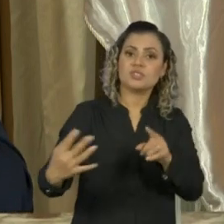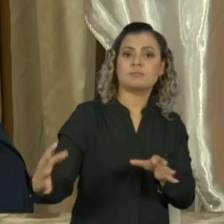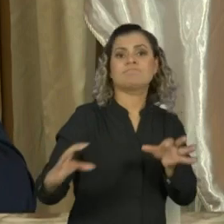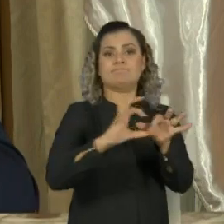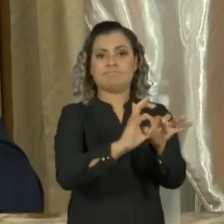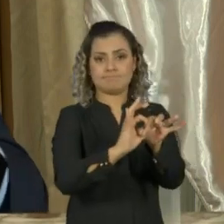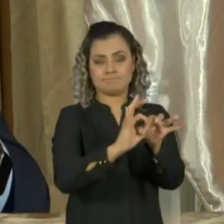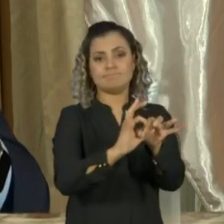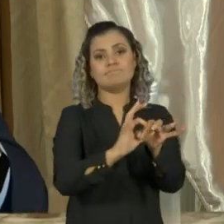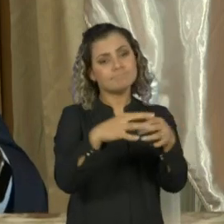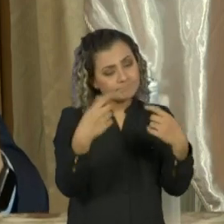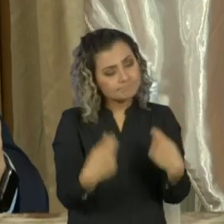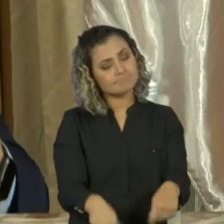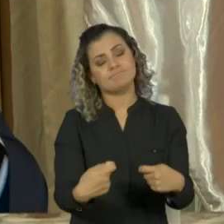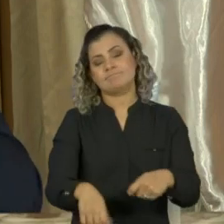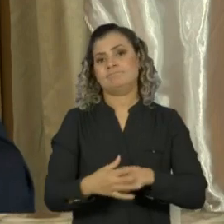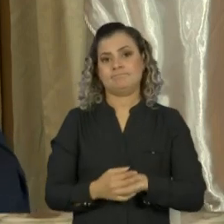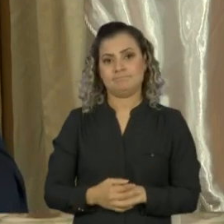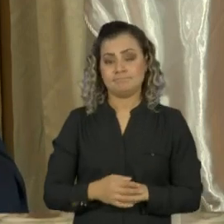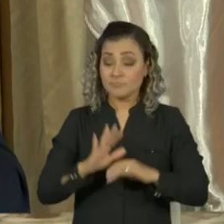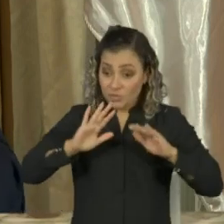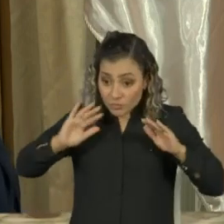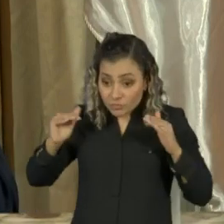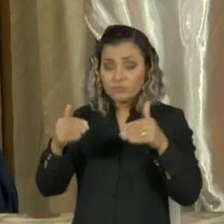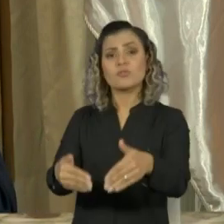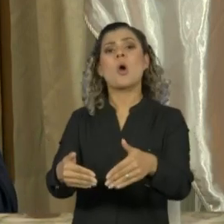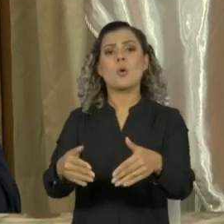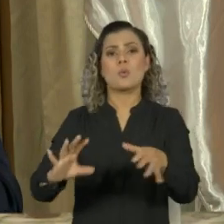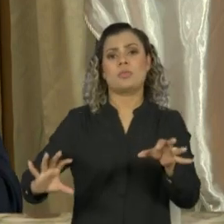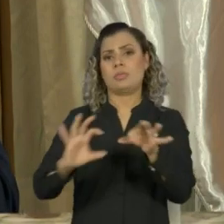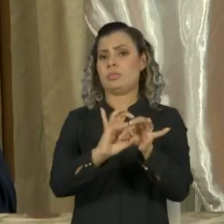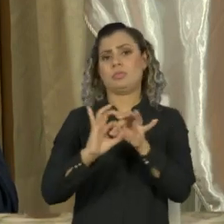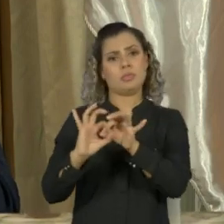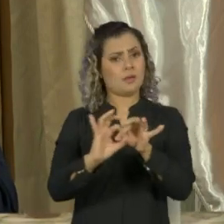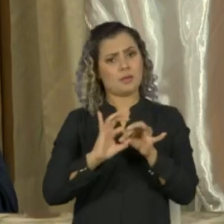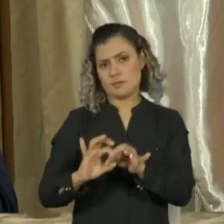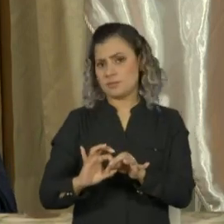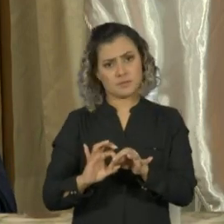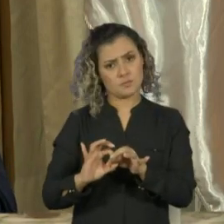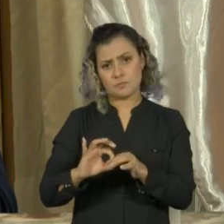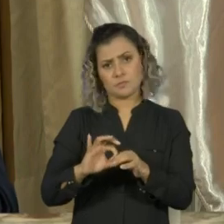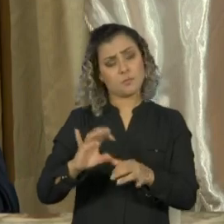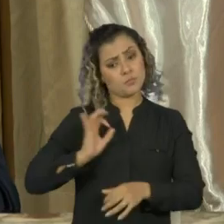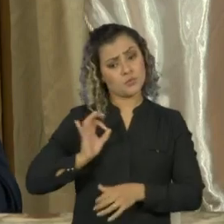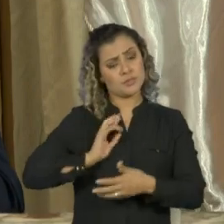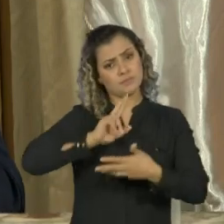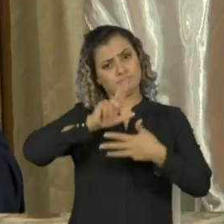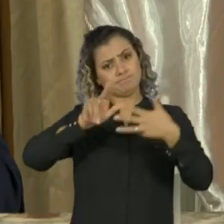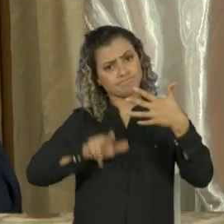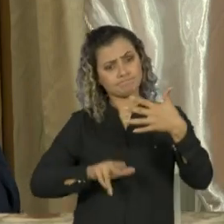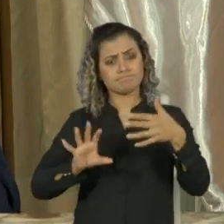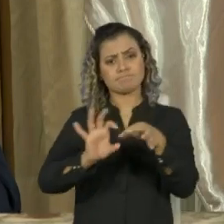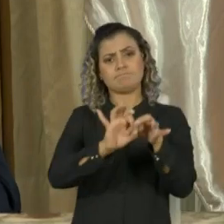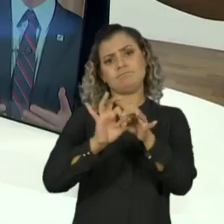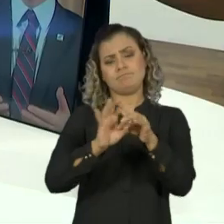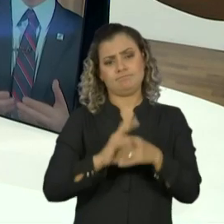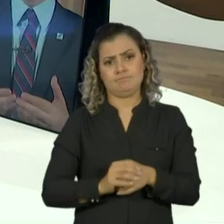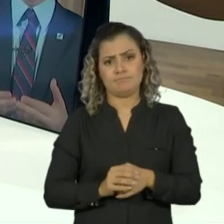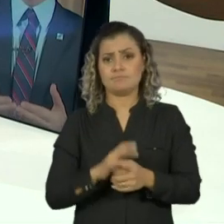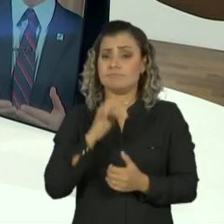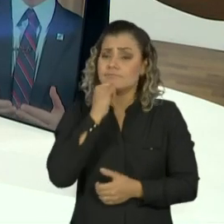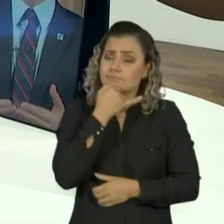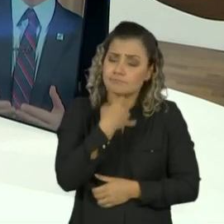seja direcionada para uma integração entre as polícias. Então, infelizmente,